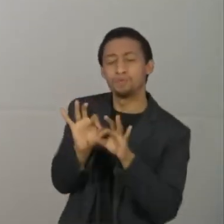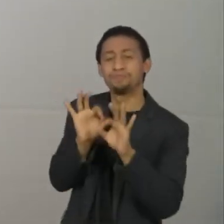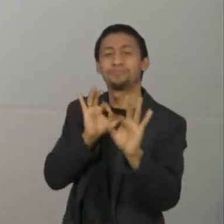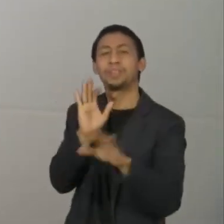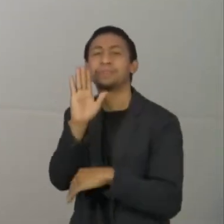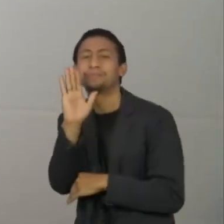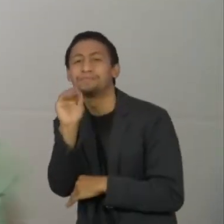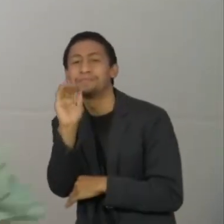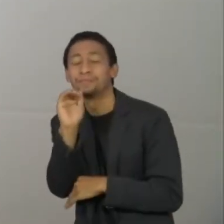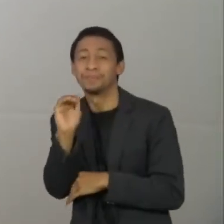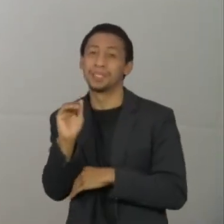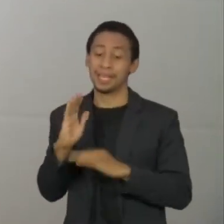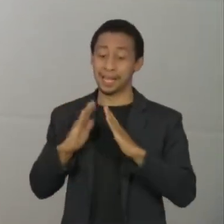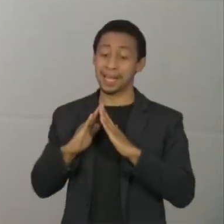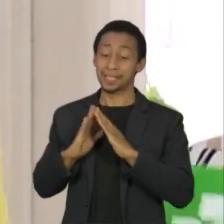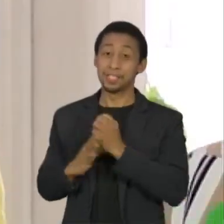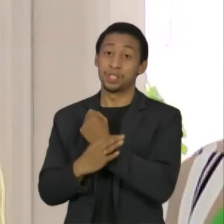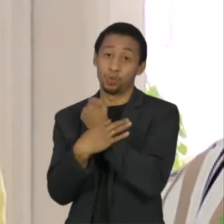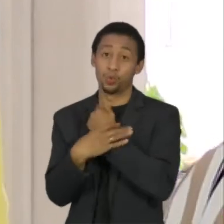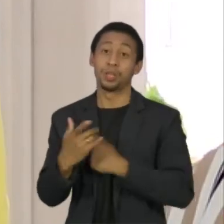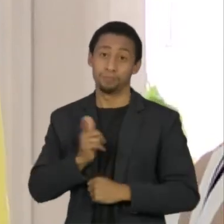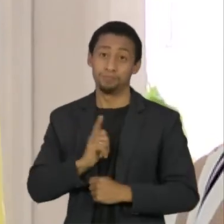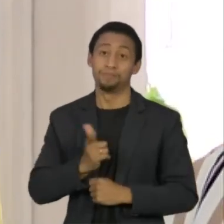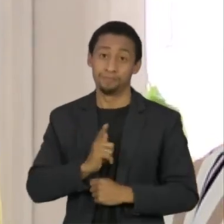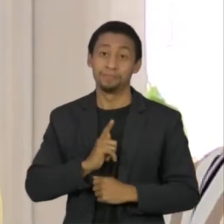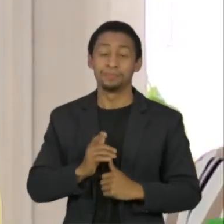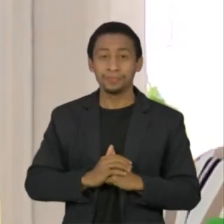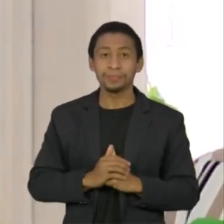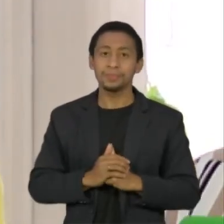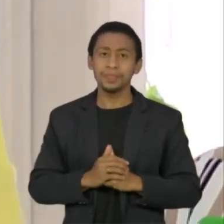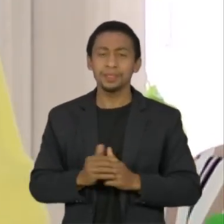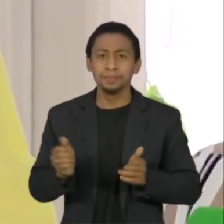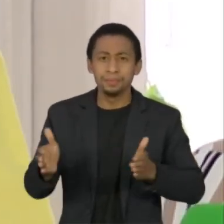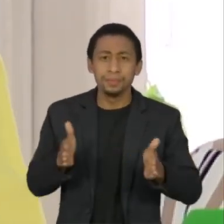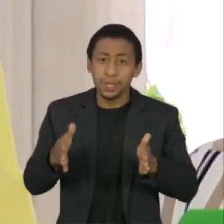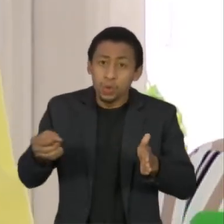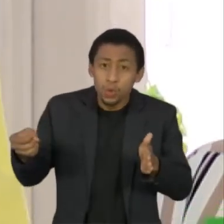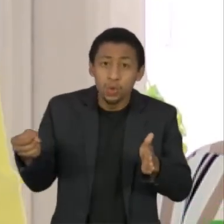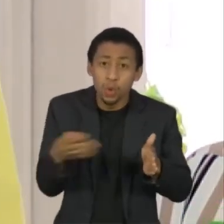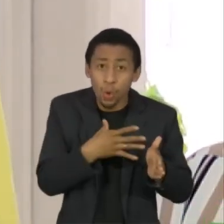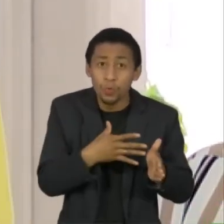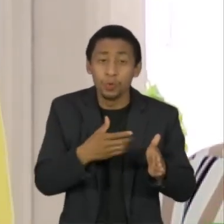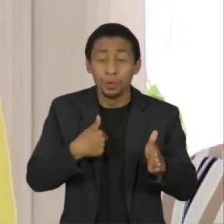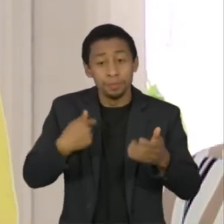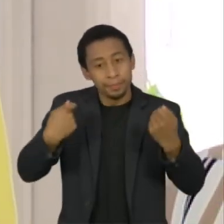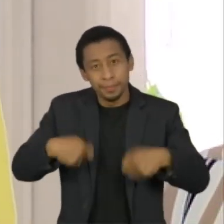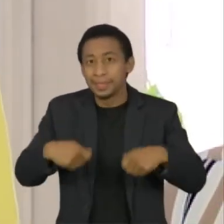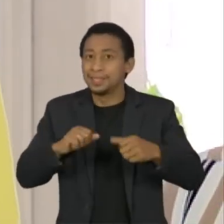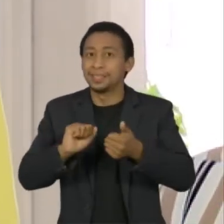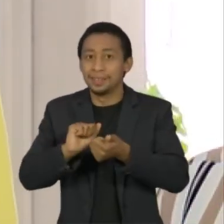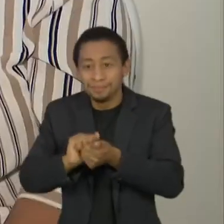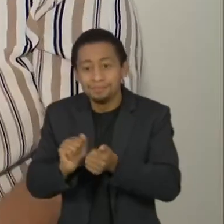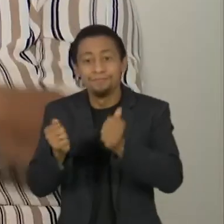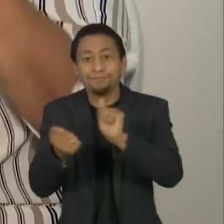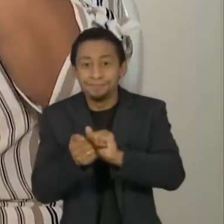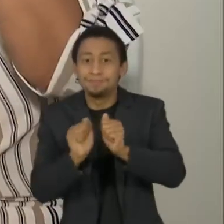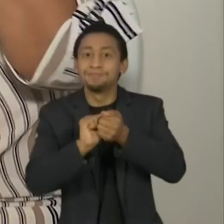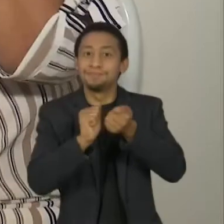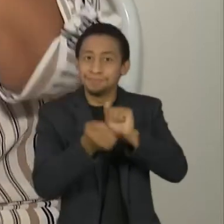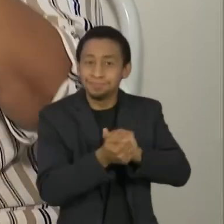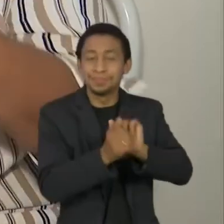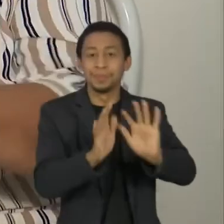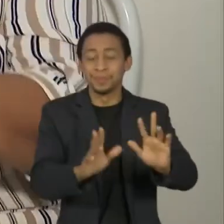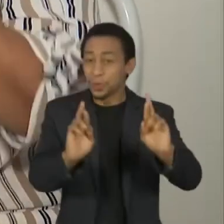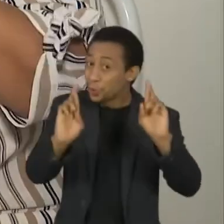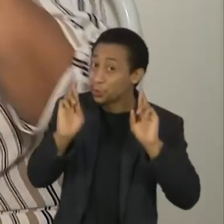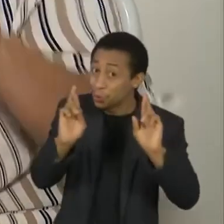um mundo seguro dentro de casa. São os novos tempos, né? Então a gente tem que se adaptar aos novos tempos. Espero que todo